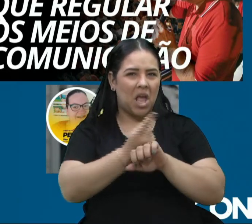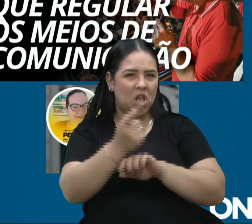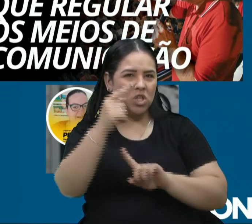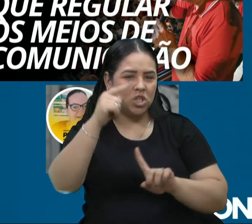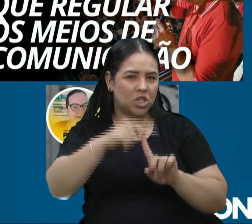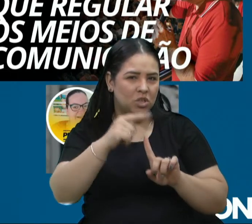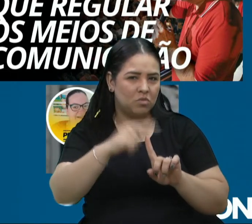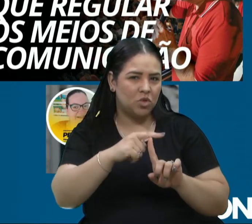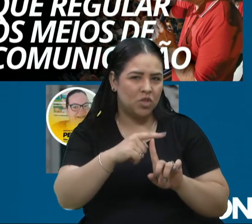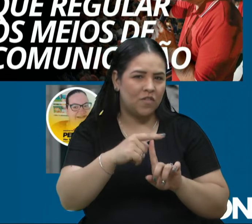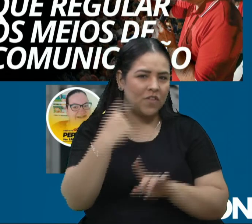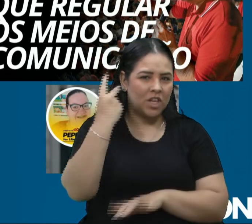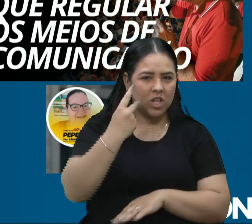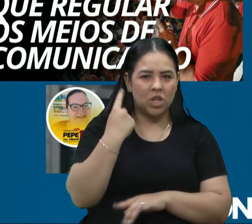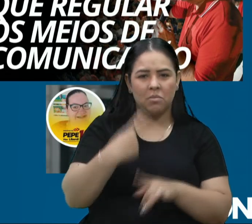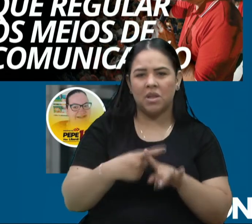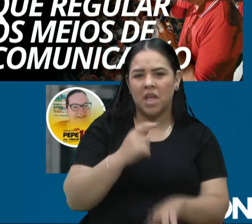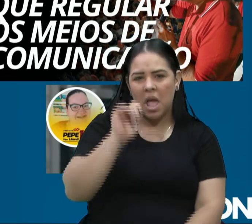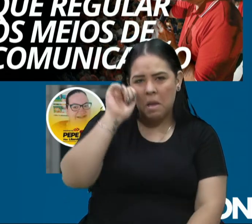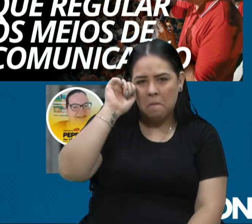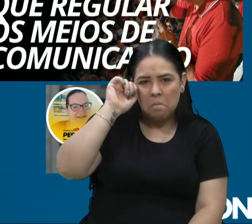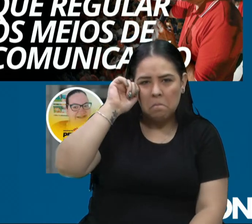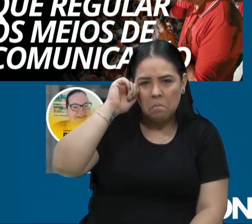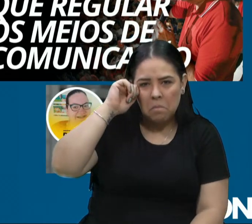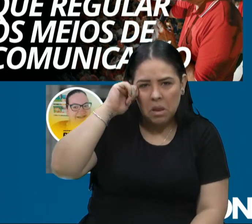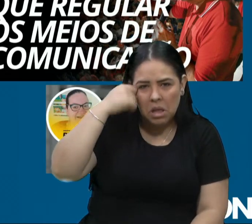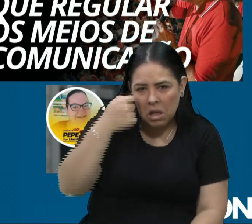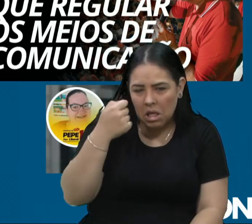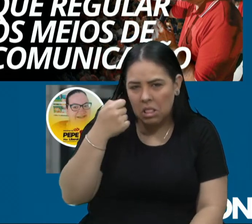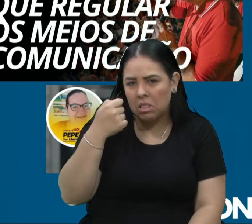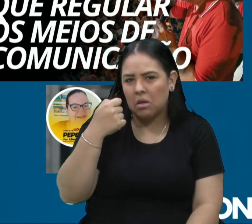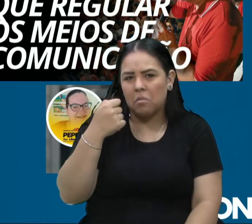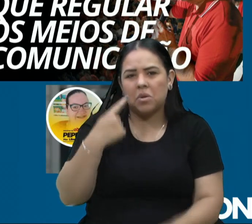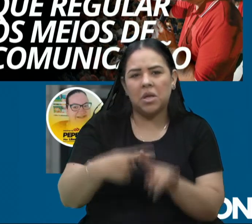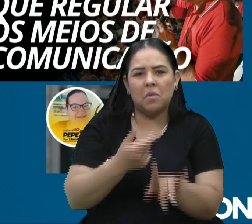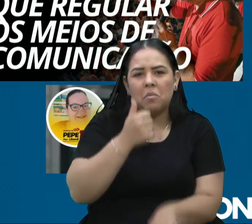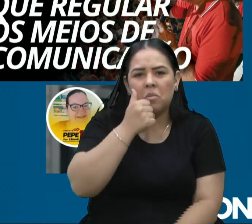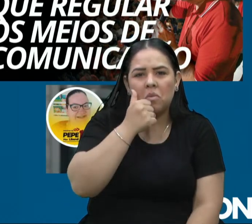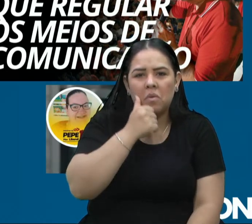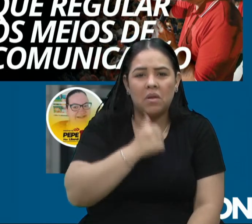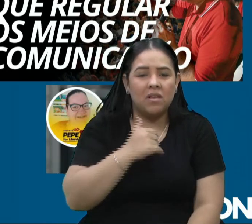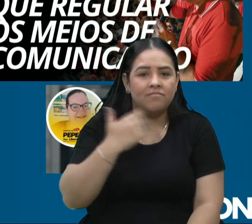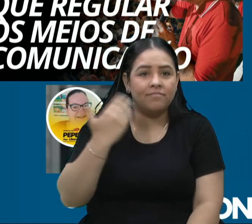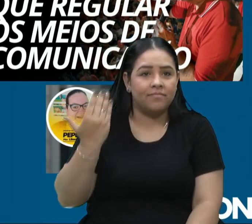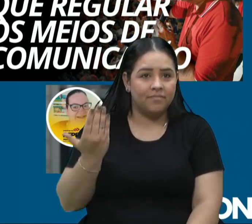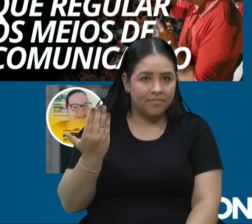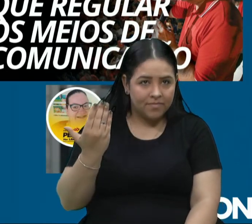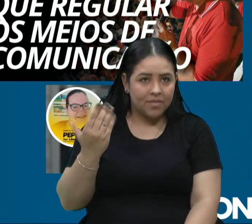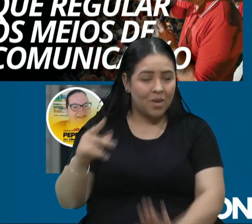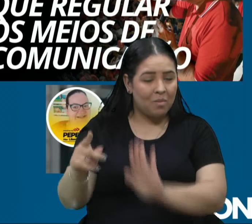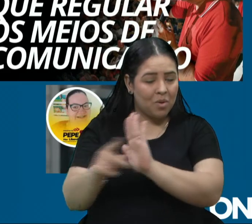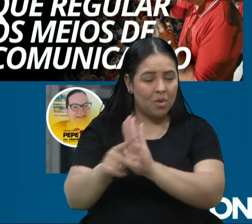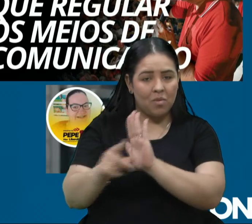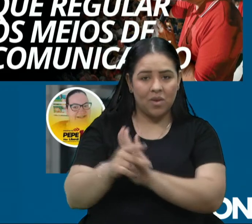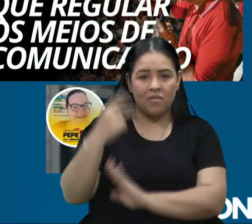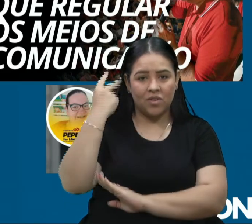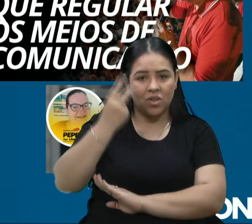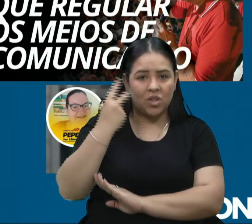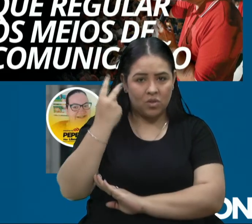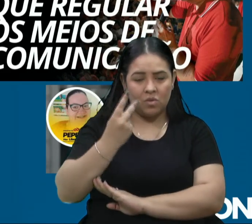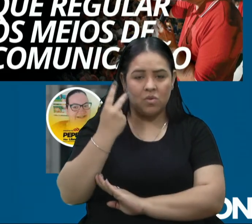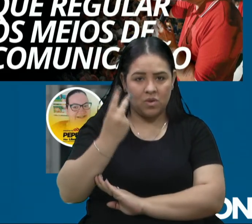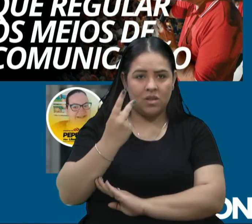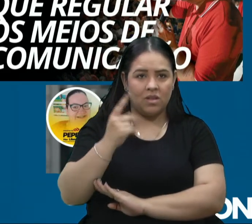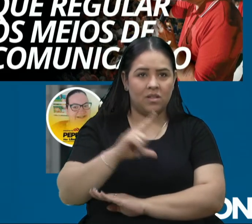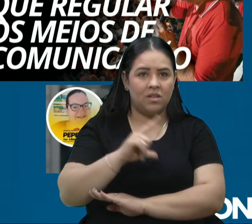ser negra, por ser afrodescendente, por ser de mulher, por não sei o quê, essa postagem foi feita pela própria vereadora recebida, um